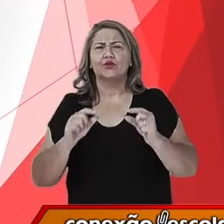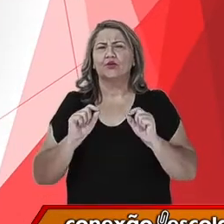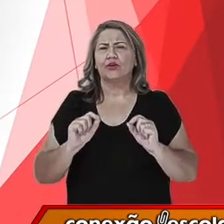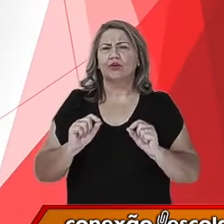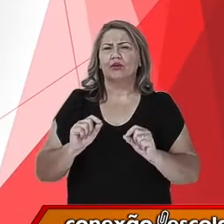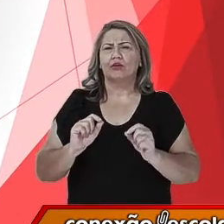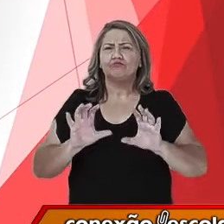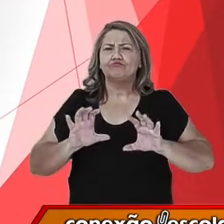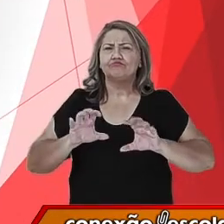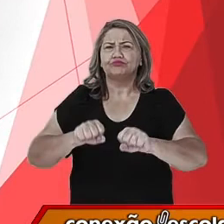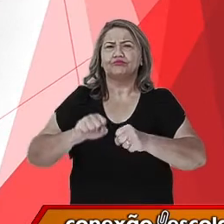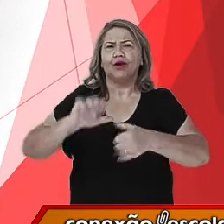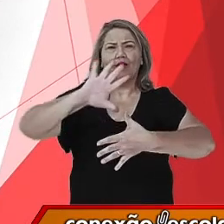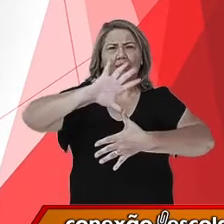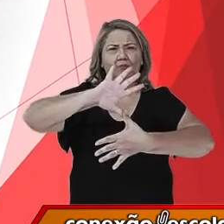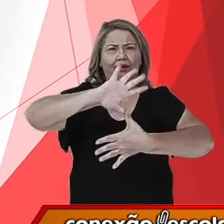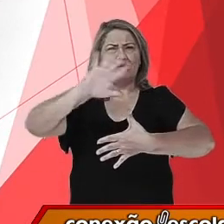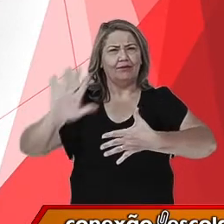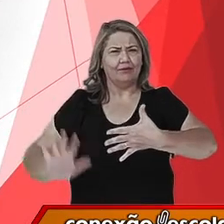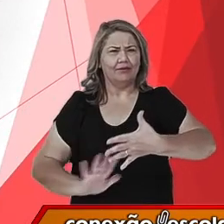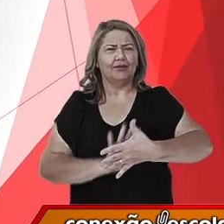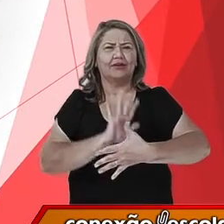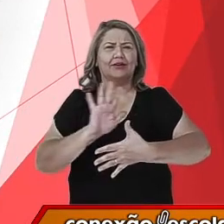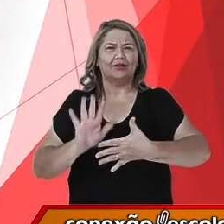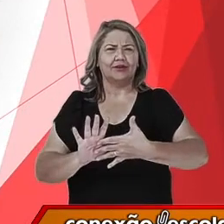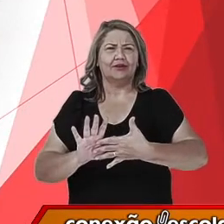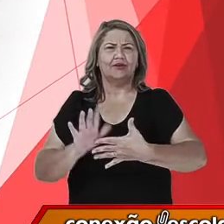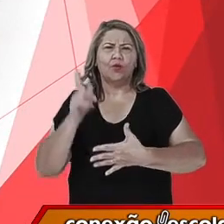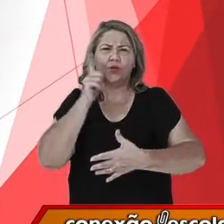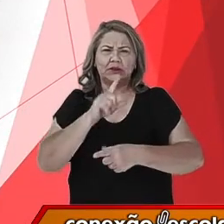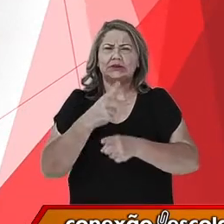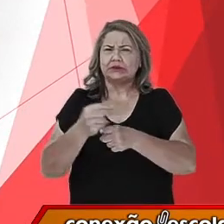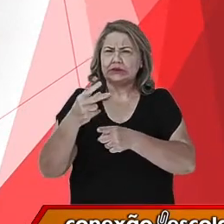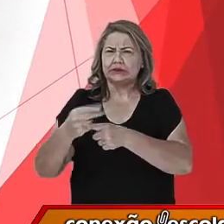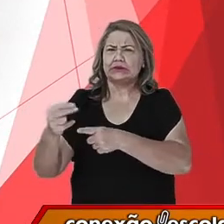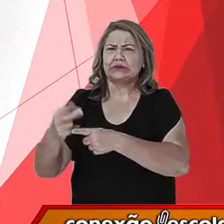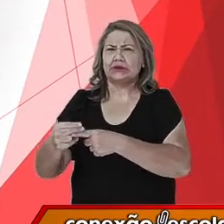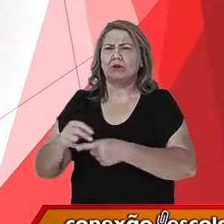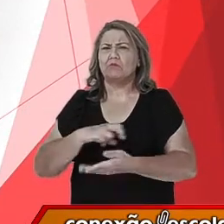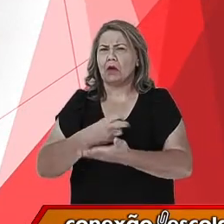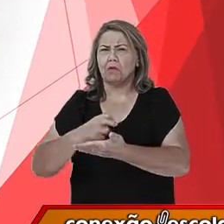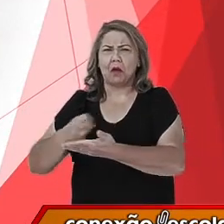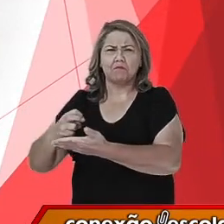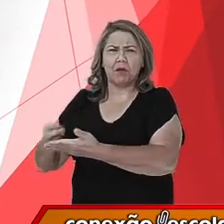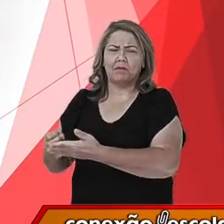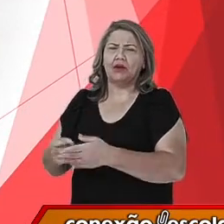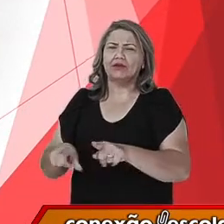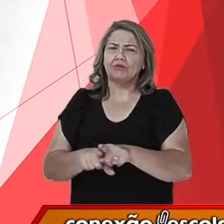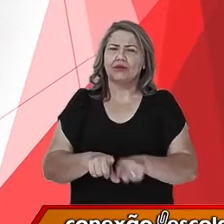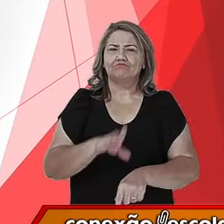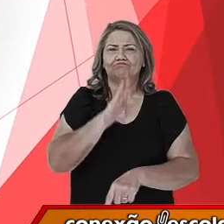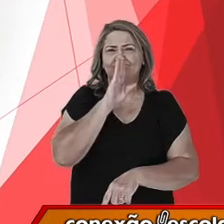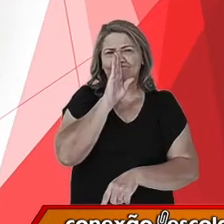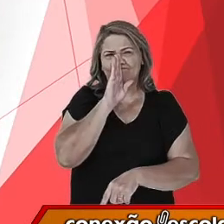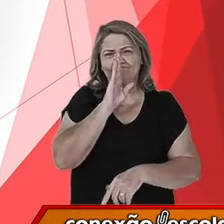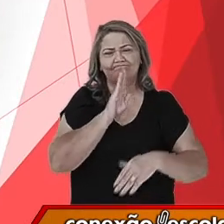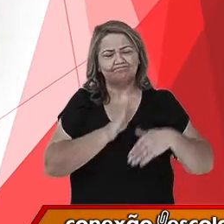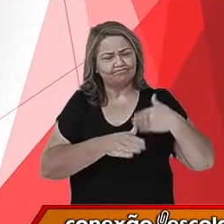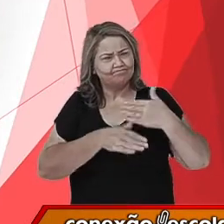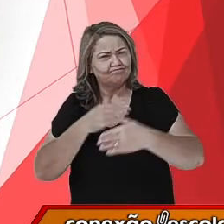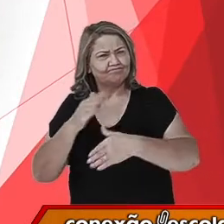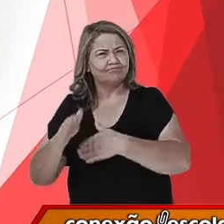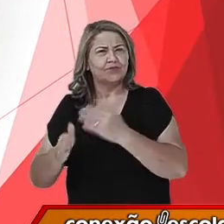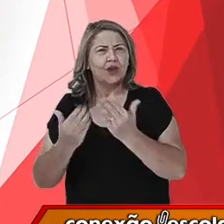Américas, conquistas, mortes e silêncio. E à medida que a aula for se desenvolvendo, vocês